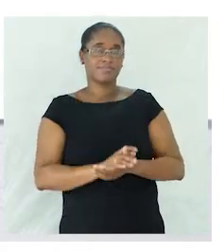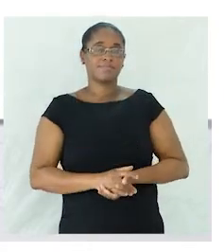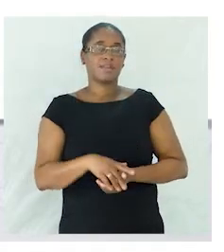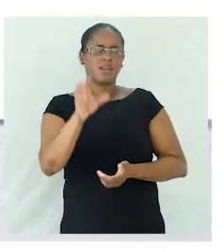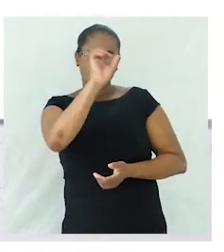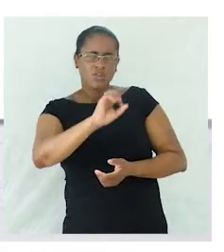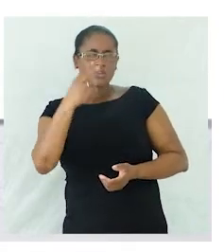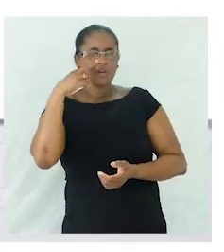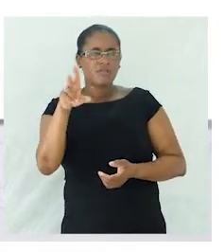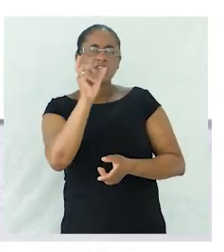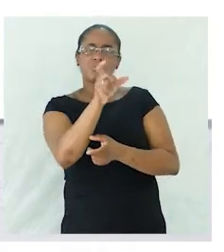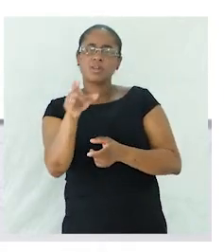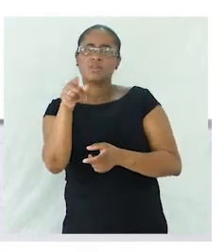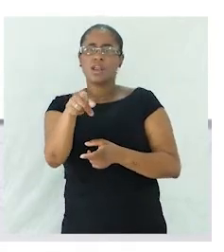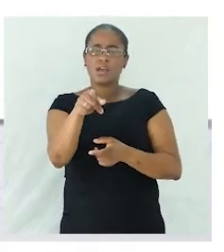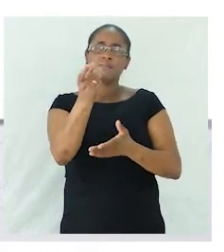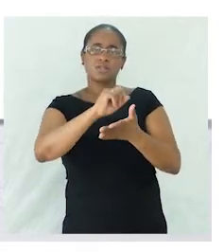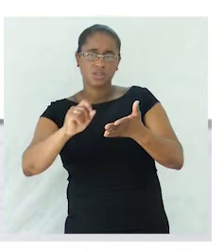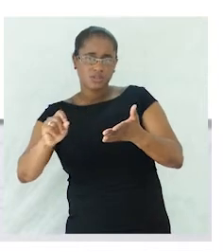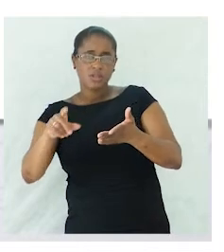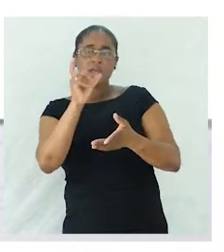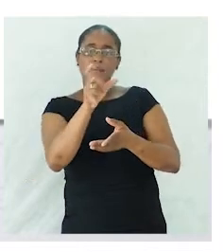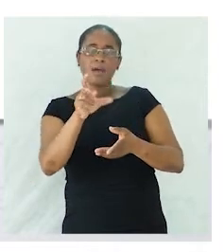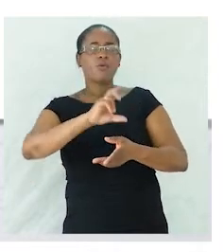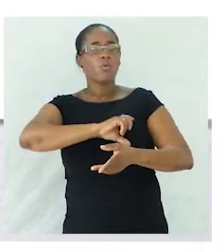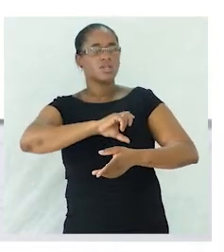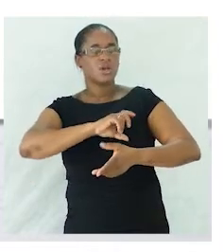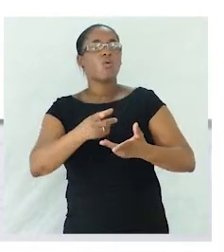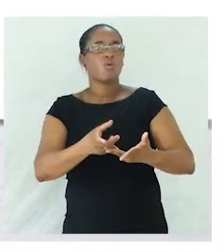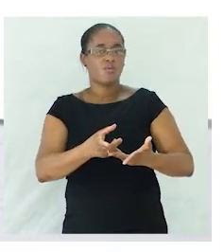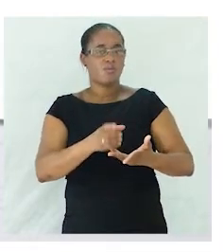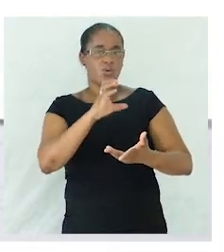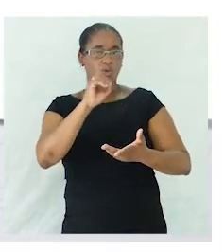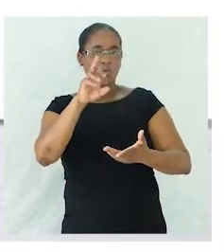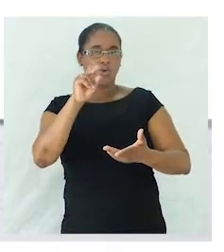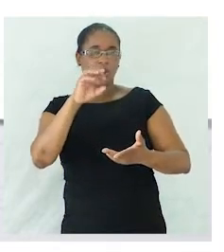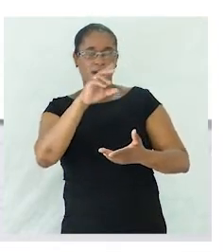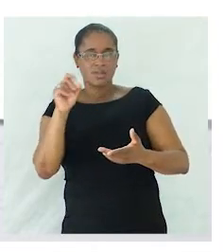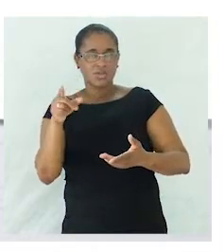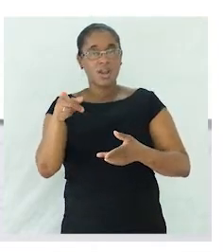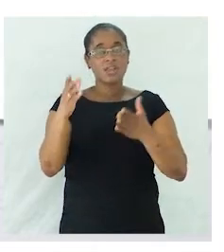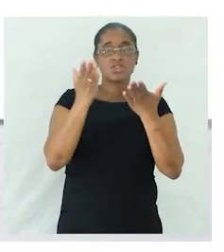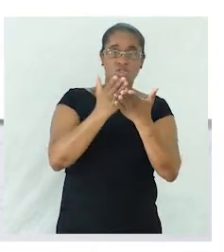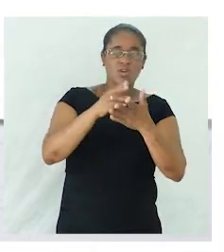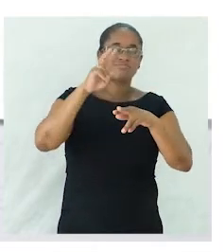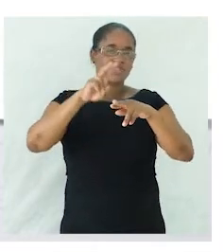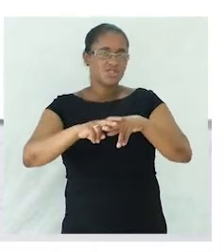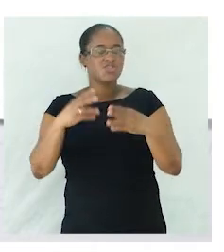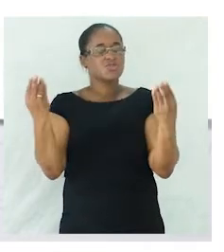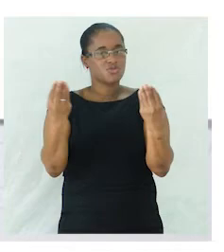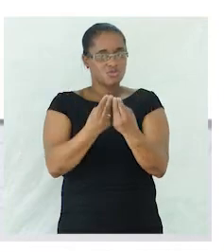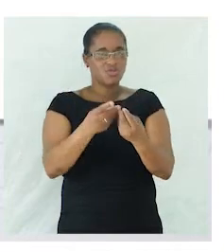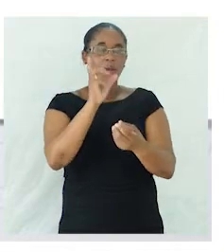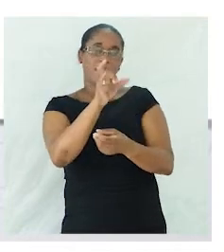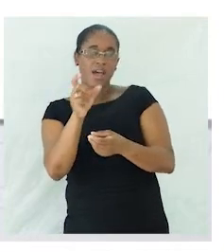palavrinhas aí sublinhadas destacadas não é? temos a palavra coração depois na escola sentamos juntas a palavra escola